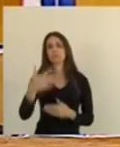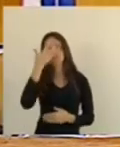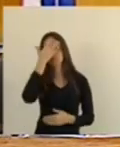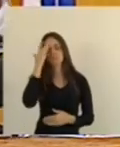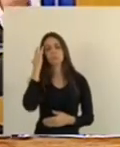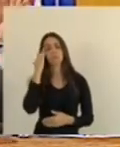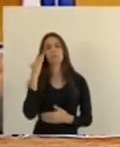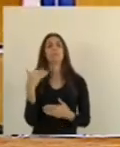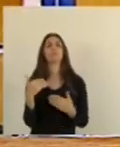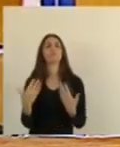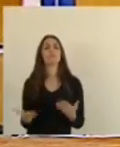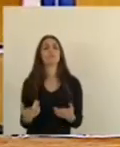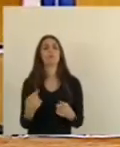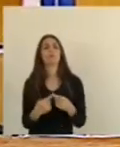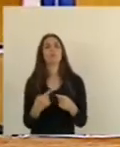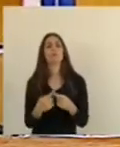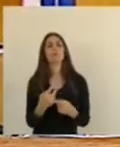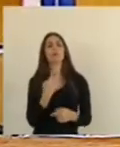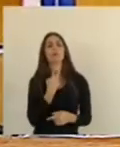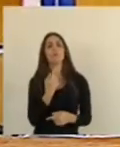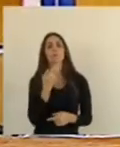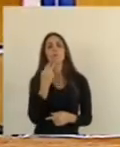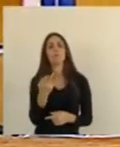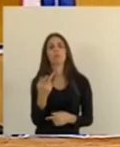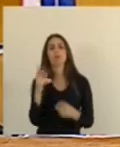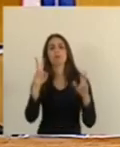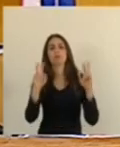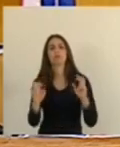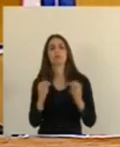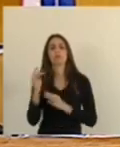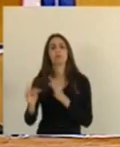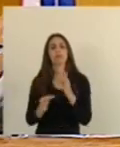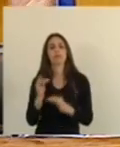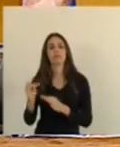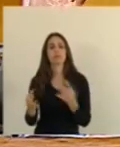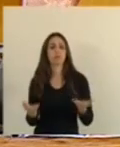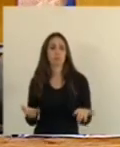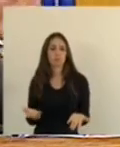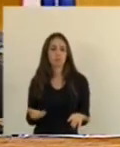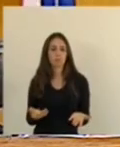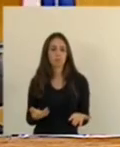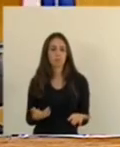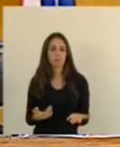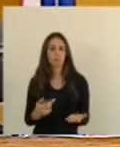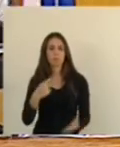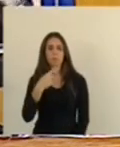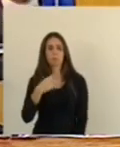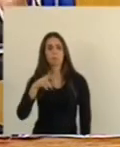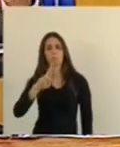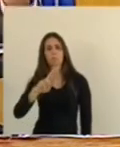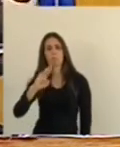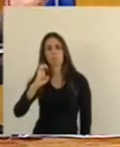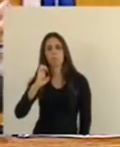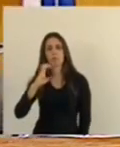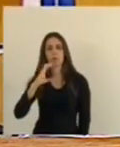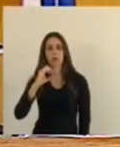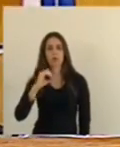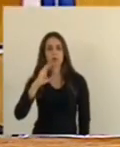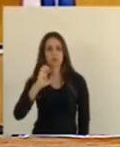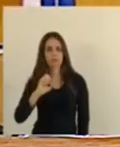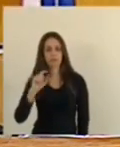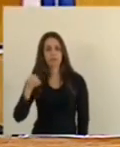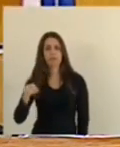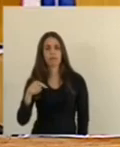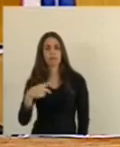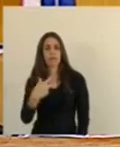Qual é a dificuldade De se falar Em tratamento Precoce Aqui no Espírito Santo Estamos caminhando Para a terceira dose Da Coronavac